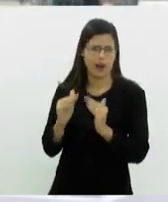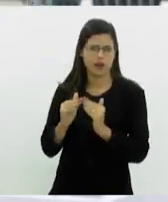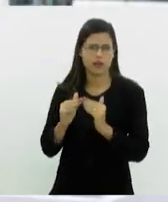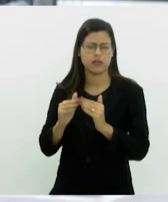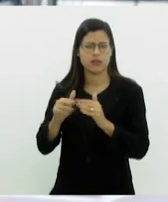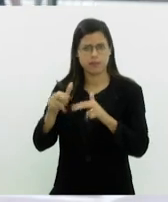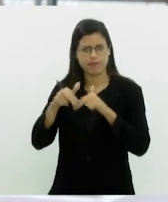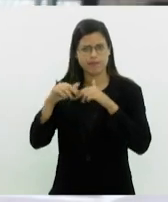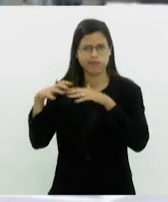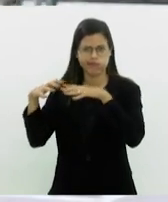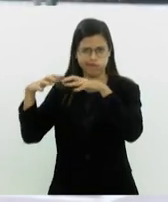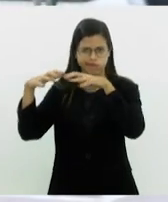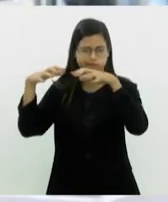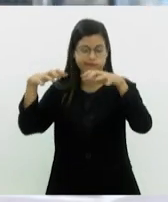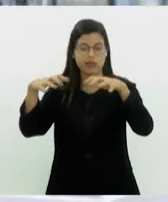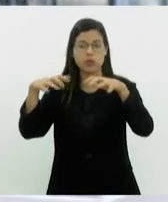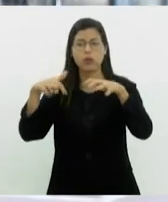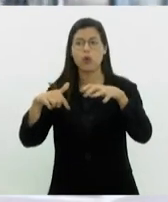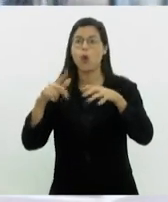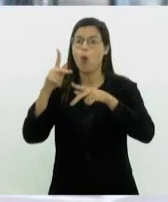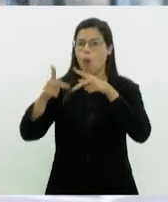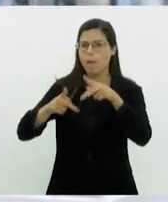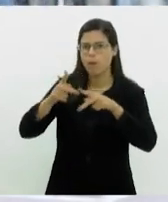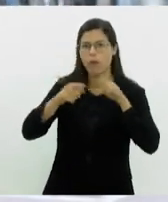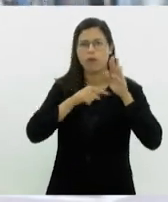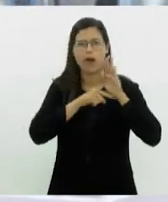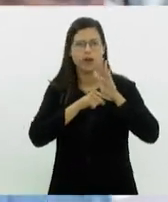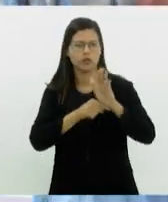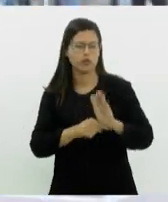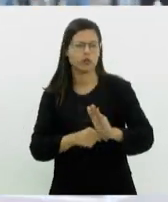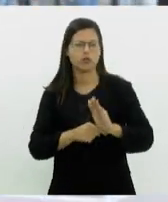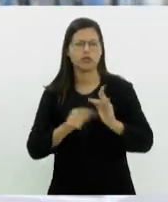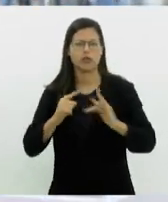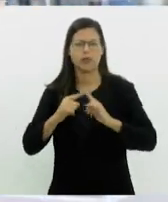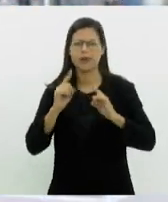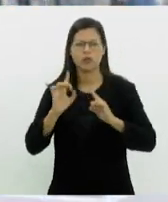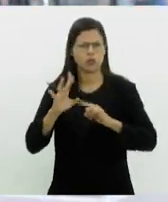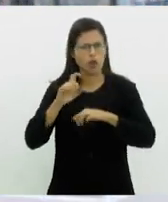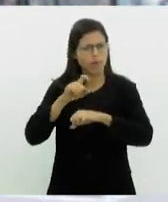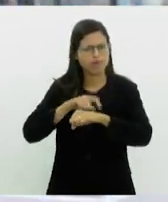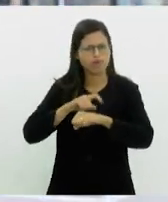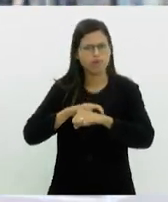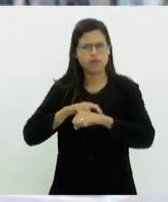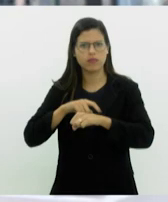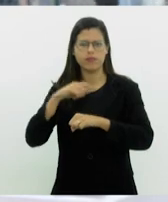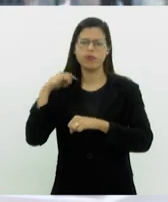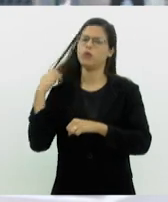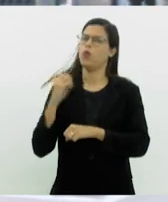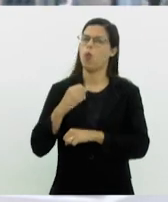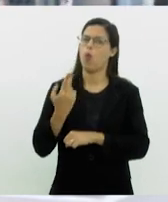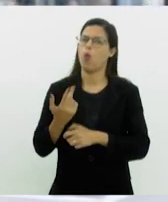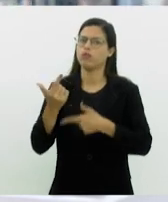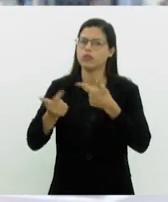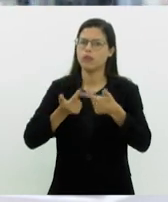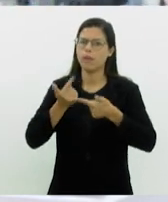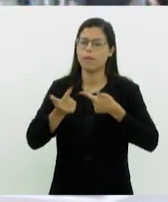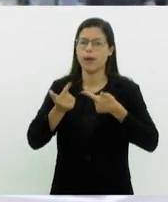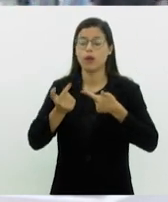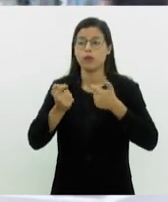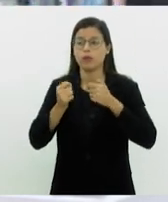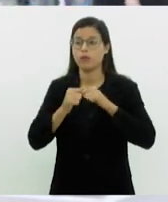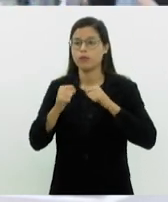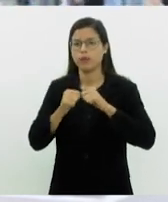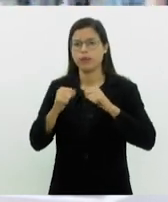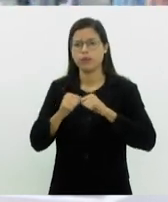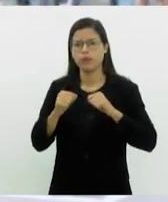que o povo se cotiza e ajuda. Mas é só nesse momento, ou o trabalho de vocês também é feito, para